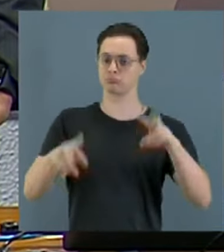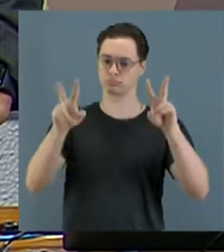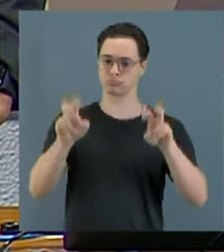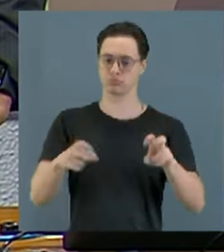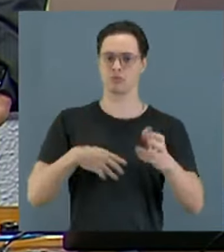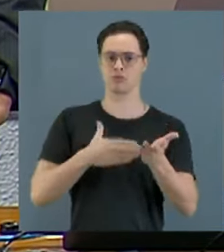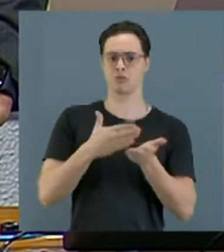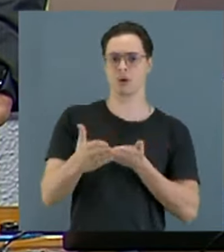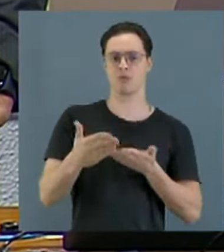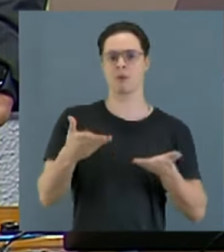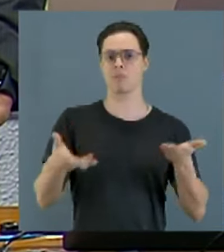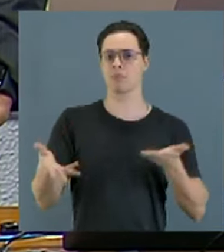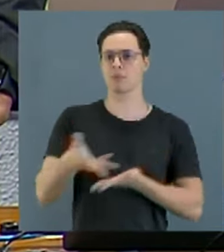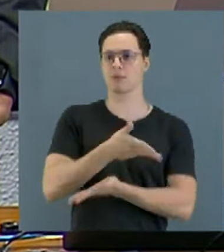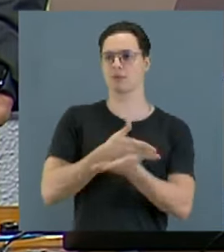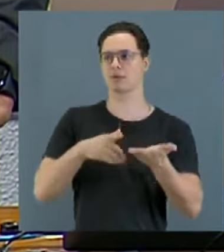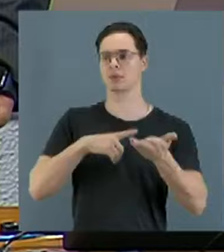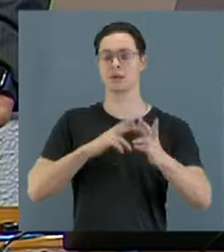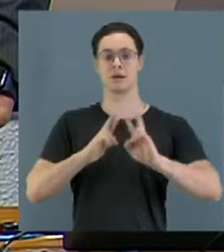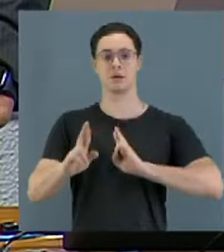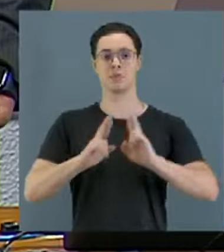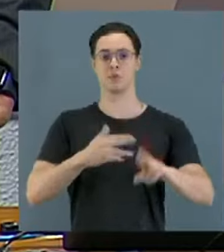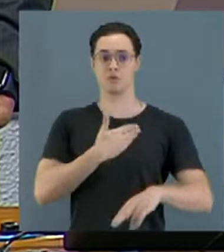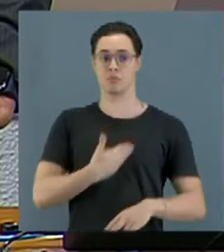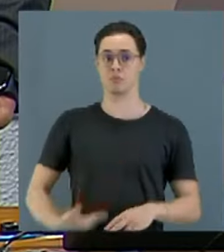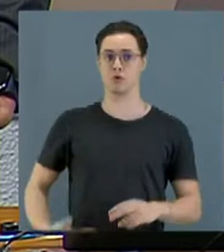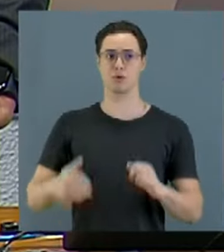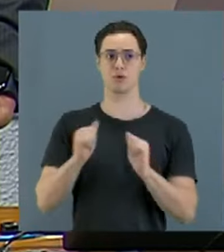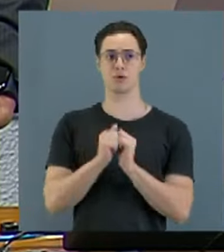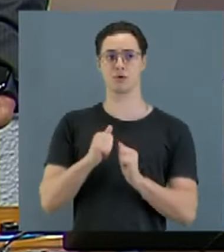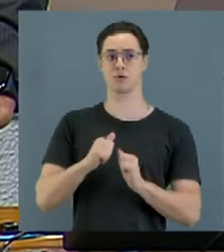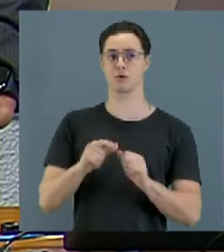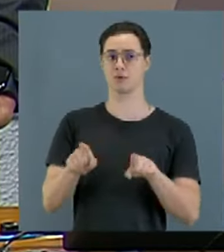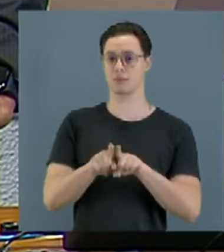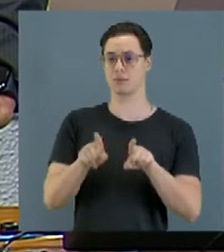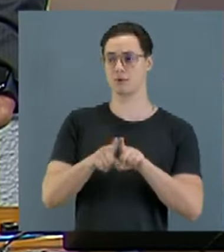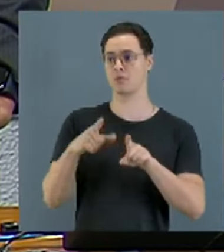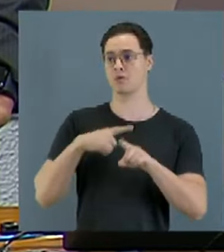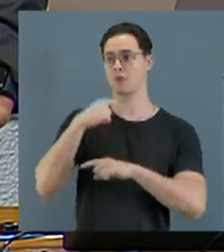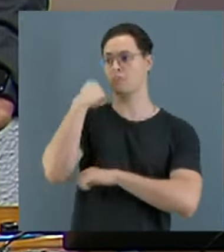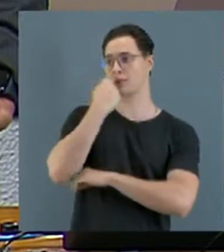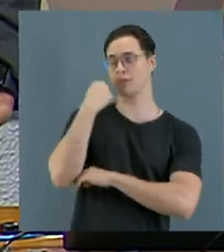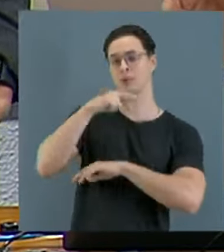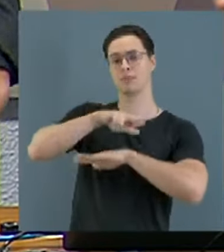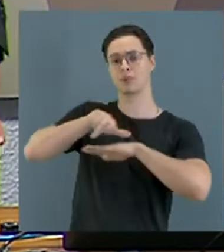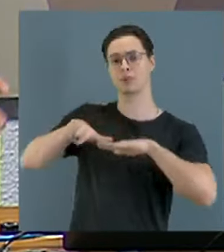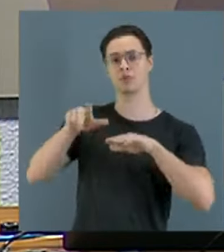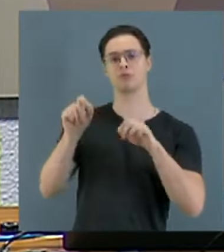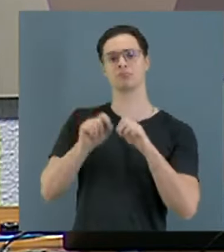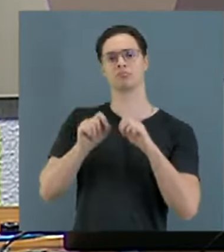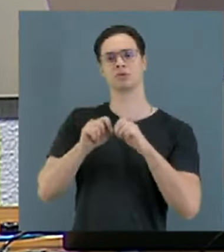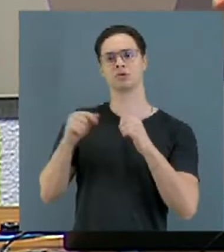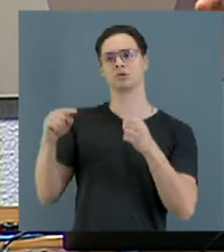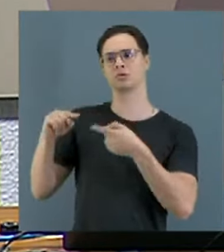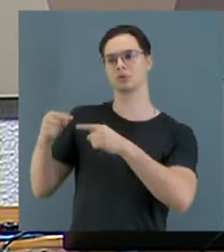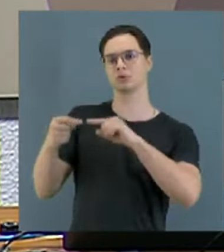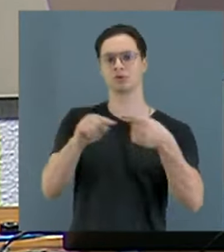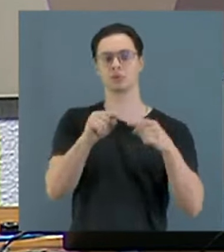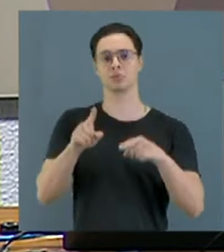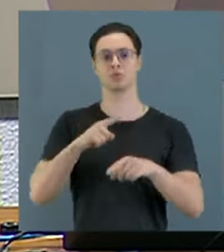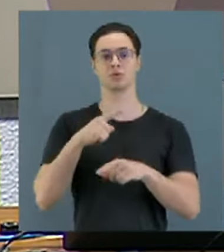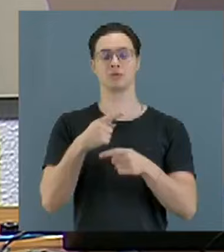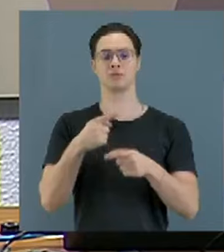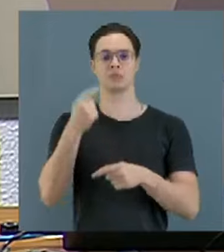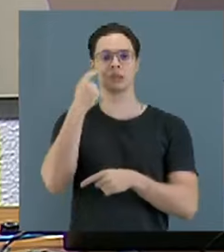Wagner tem tratado na relação política com o governo e com os senadores, fazendo essa interlocução para que as